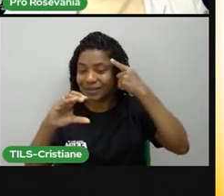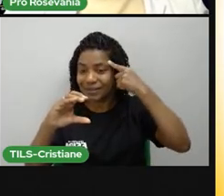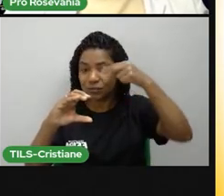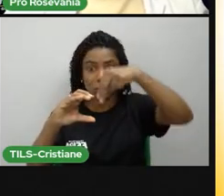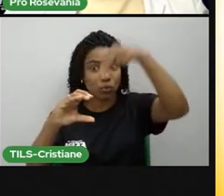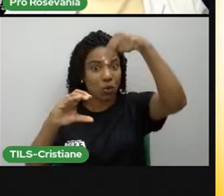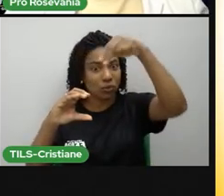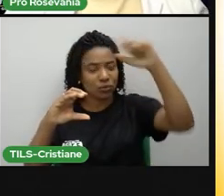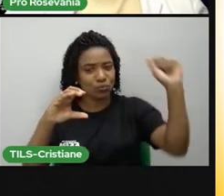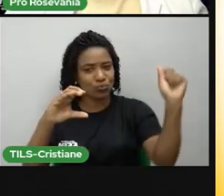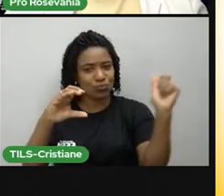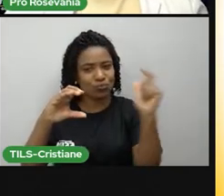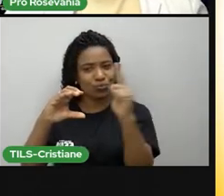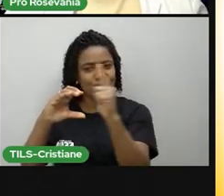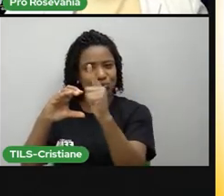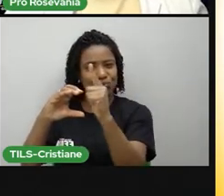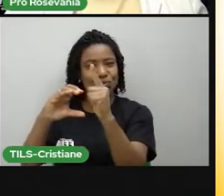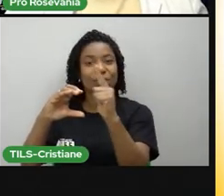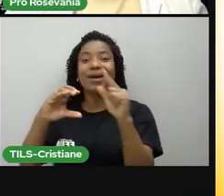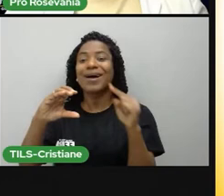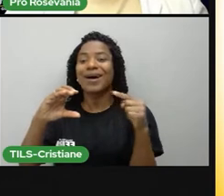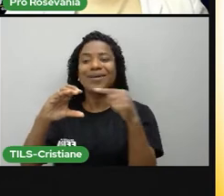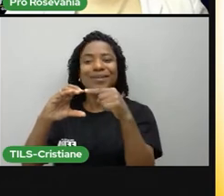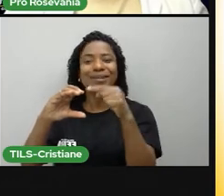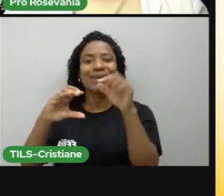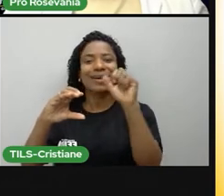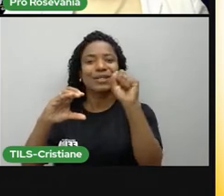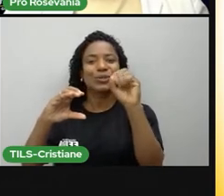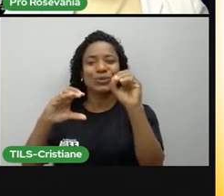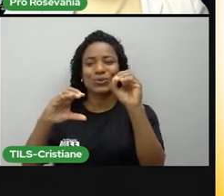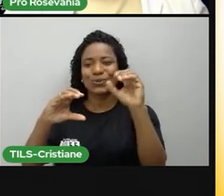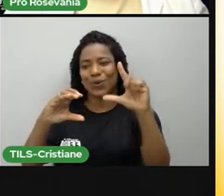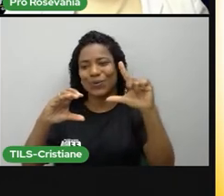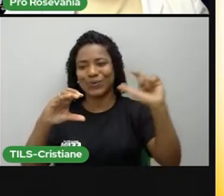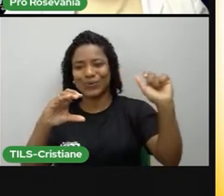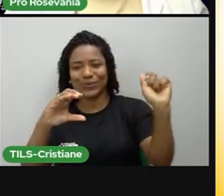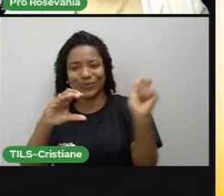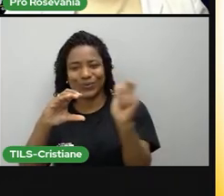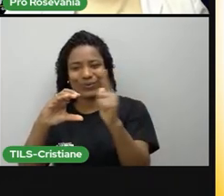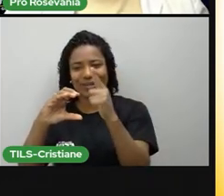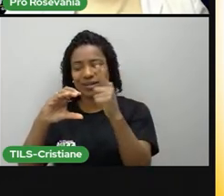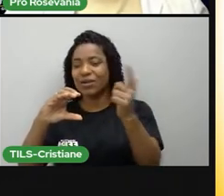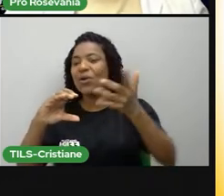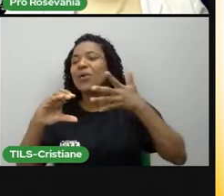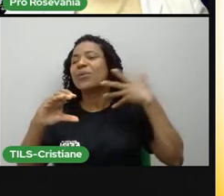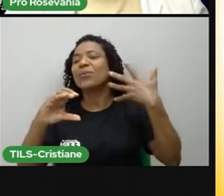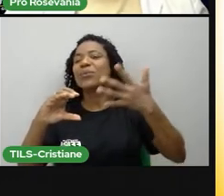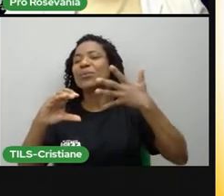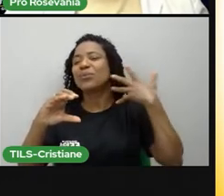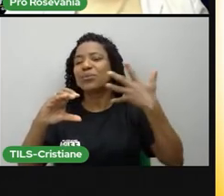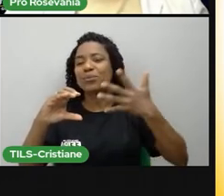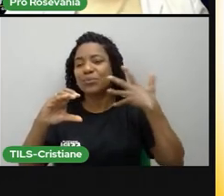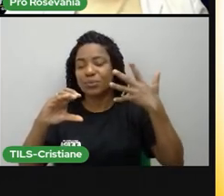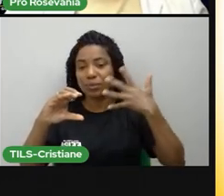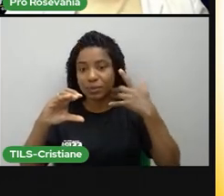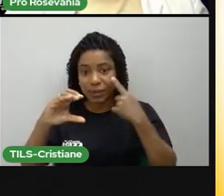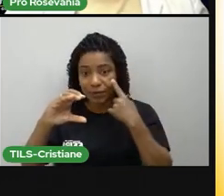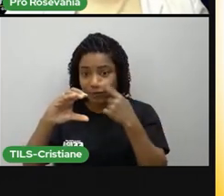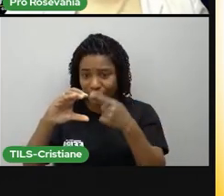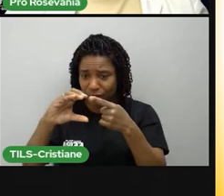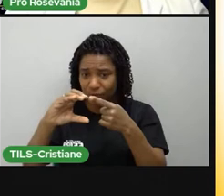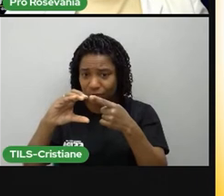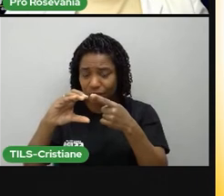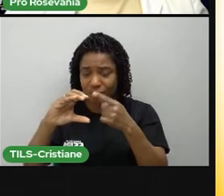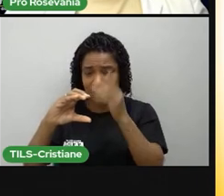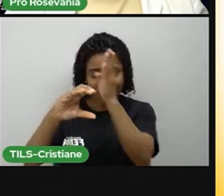tendo aqui um Sol e Estício de verão. Perceba que aqui, ó, que o polo sul, ele não está bem. Ele